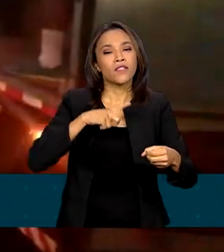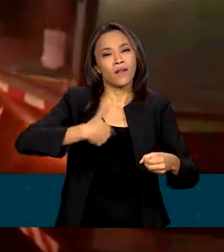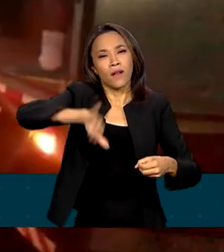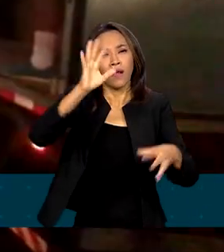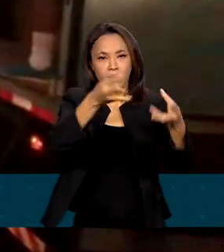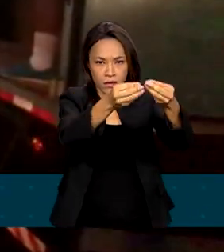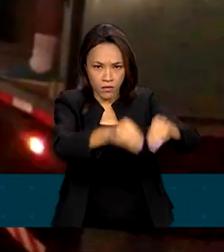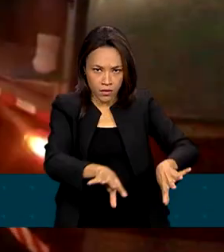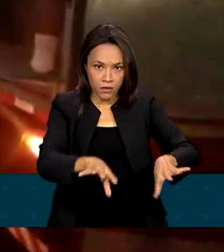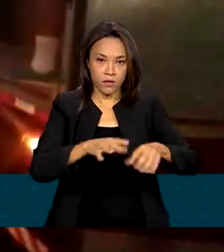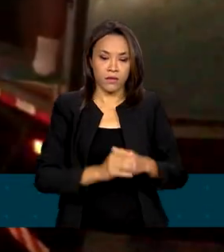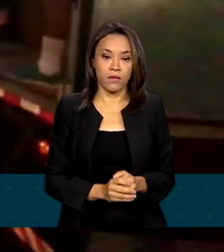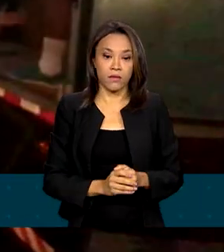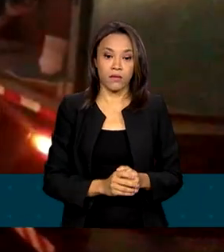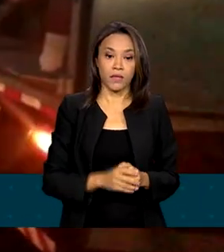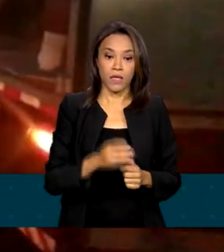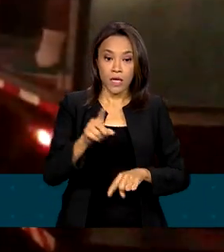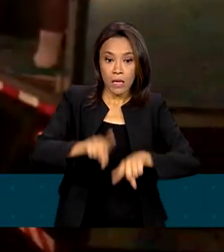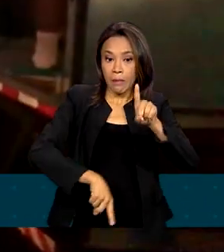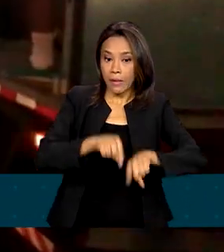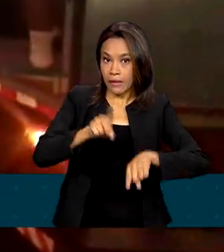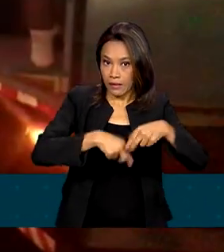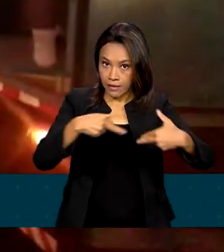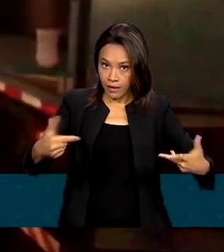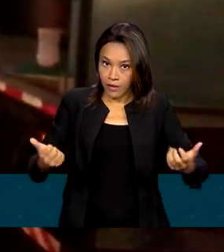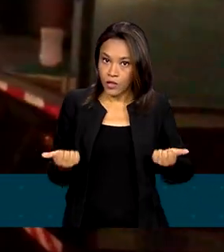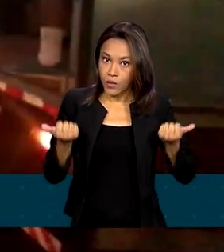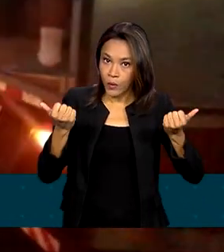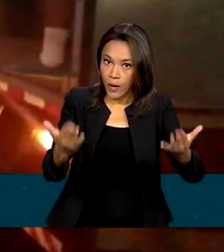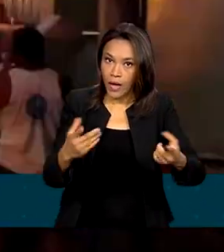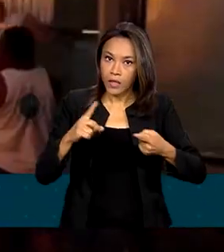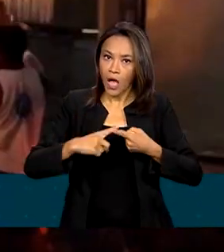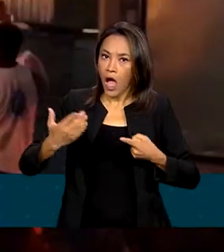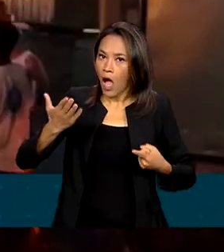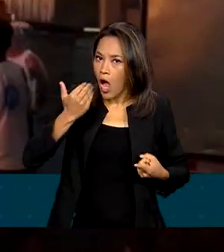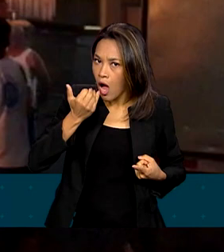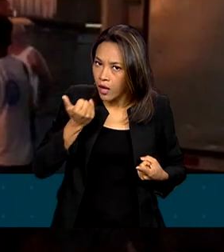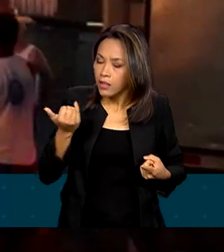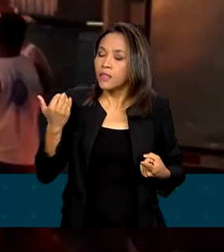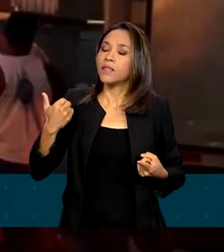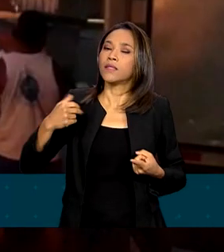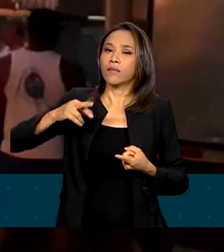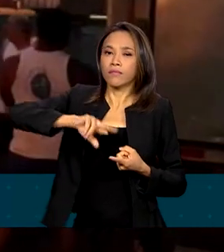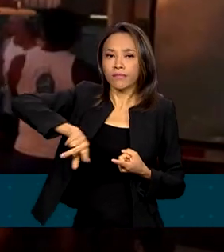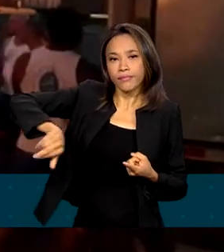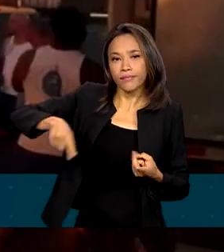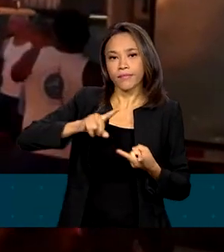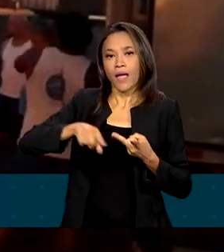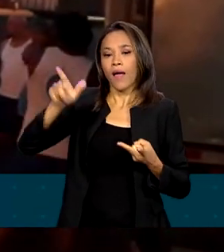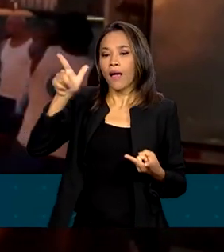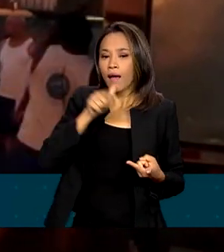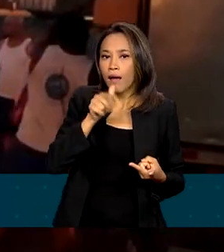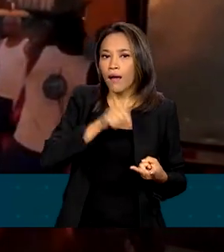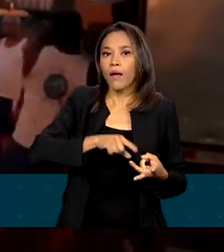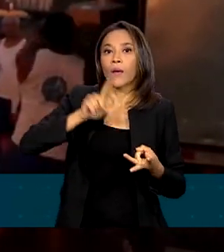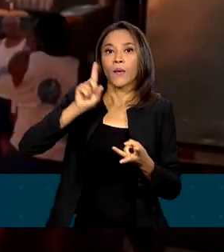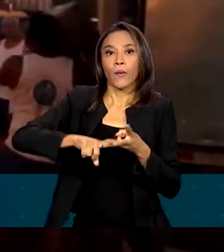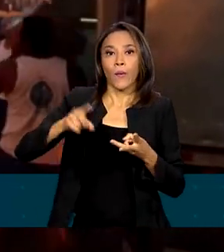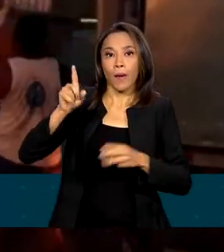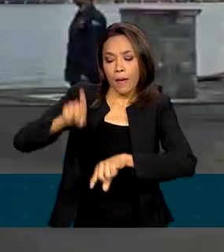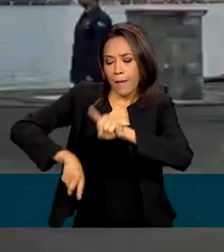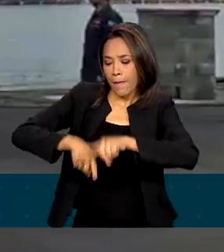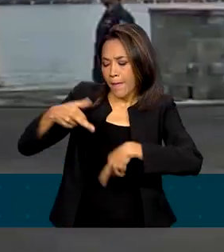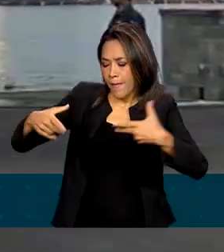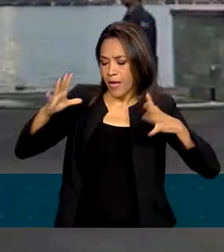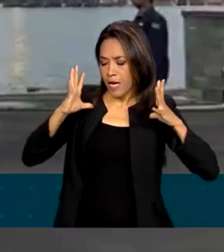fim de semana. Entre os produtos doados estão alimentos não perecíveis, água e materiais de higiene